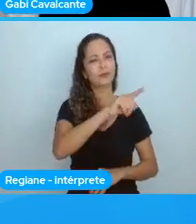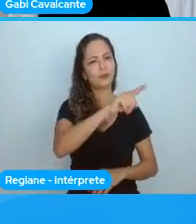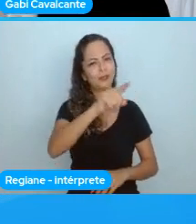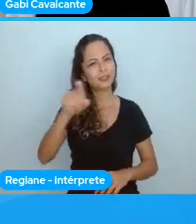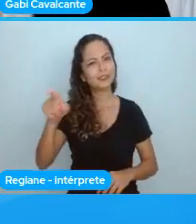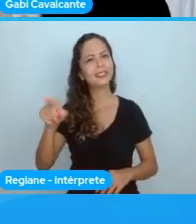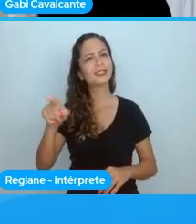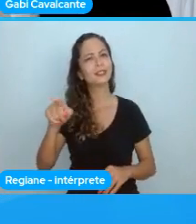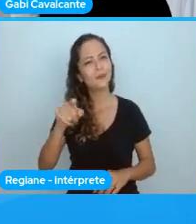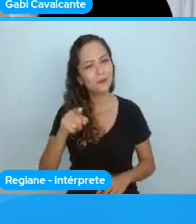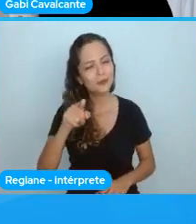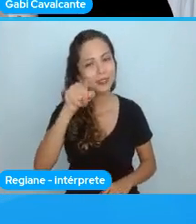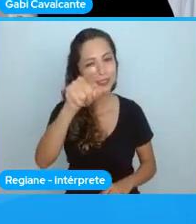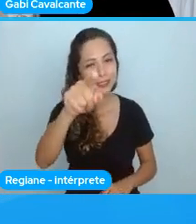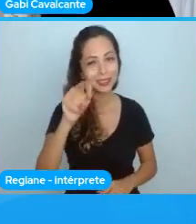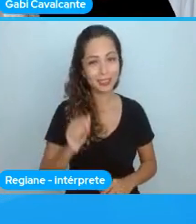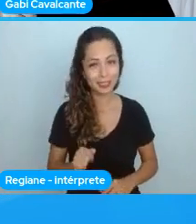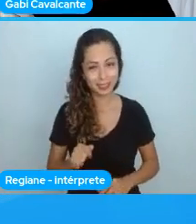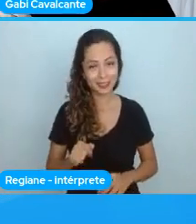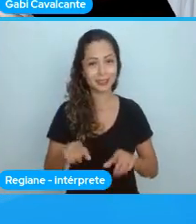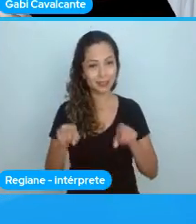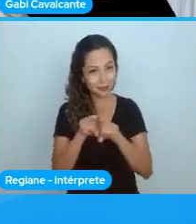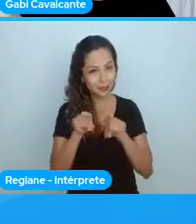falando para você. É sobre você.